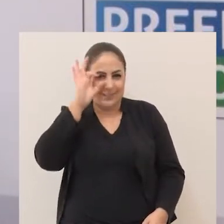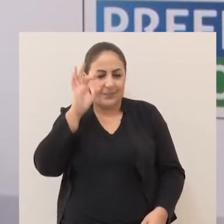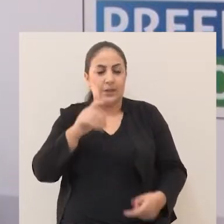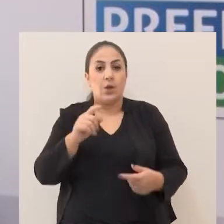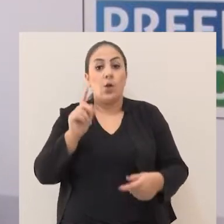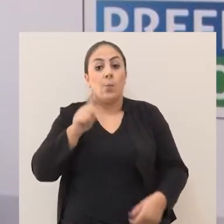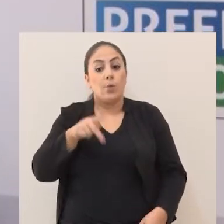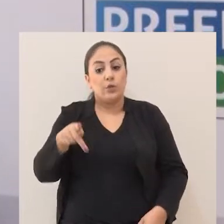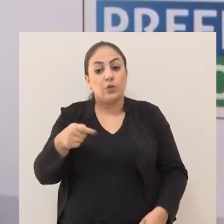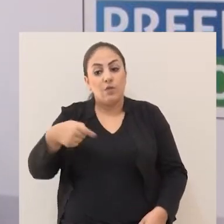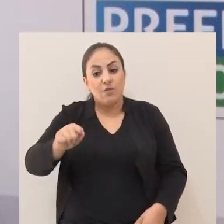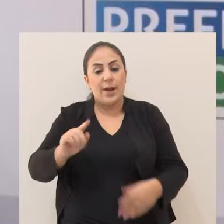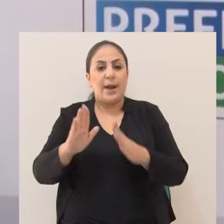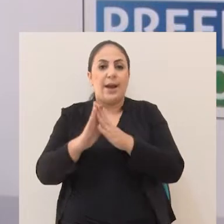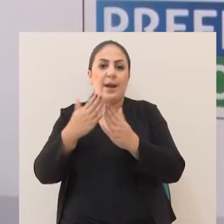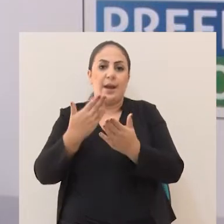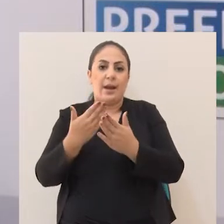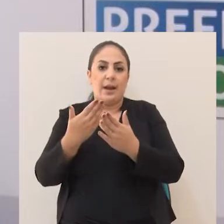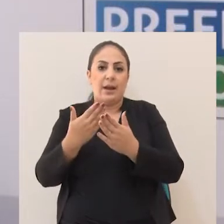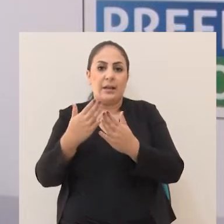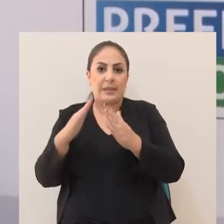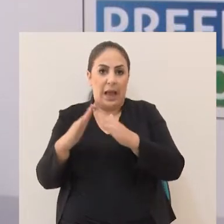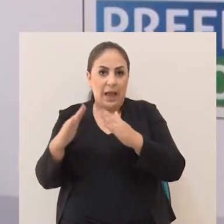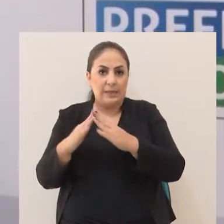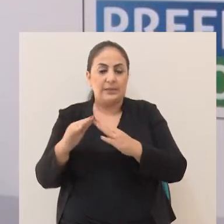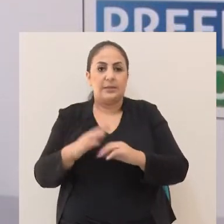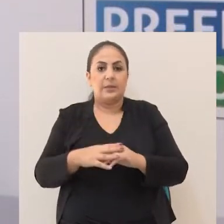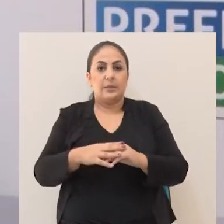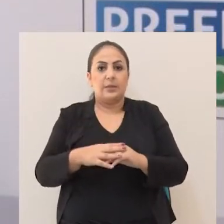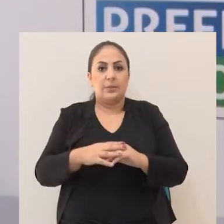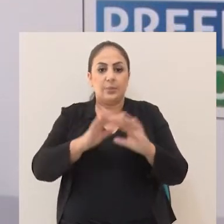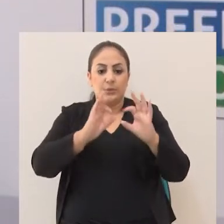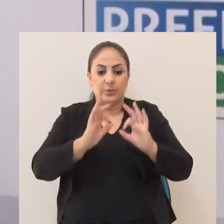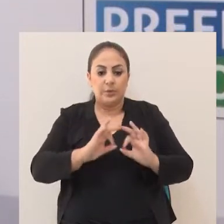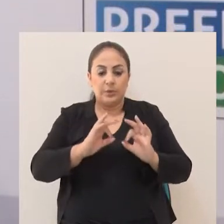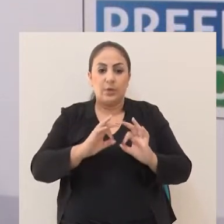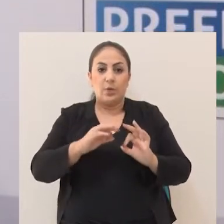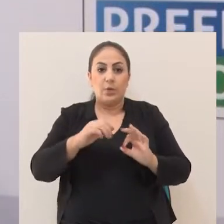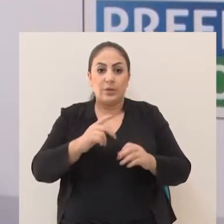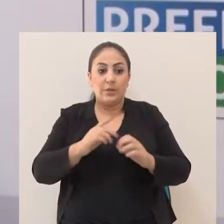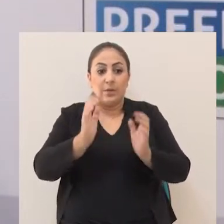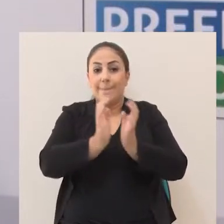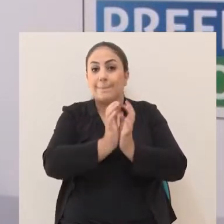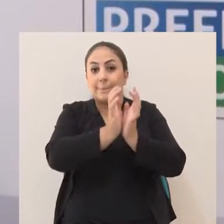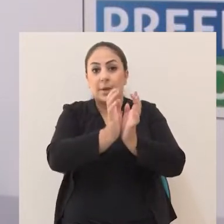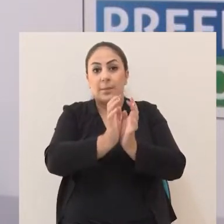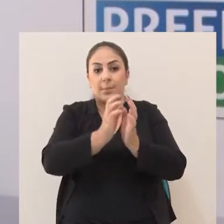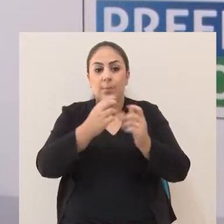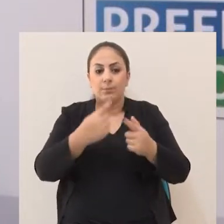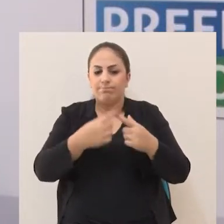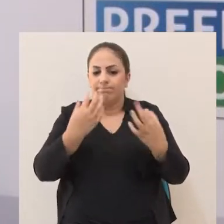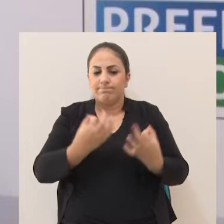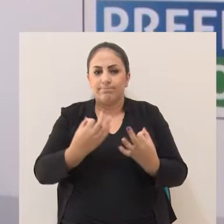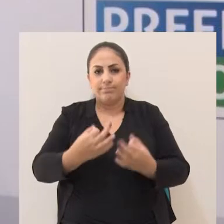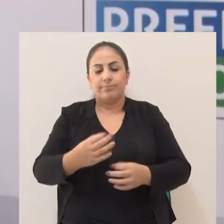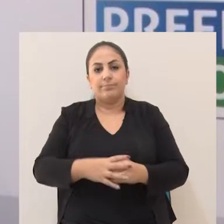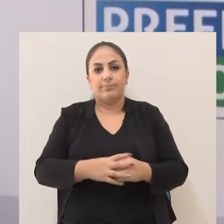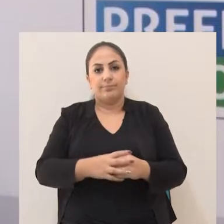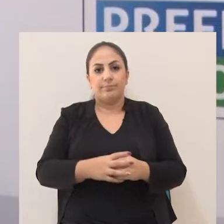professor em casa, programas que foram premiados pelo seu ineditismo e pela sua eficiência.